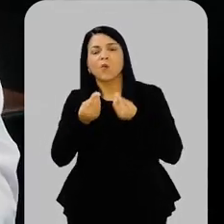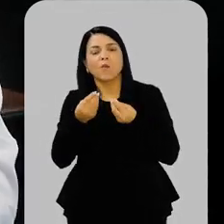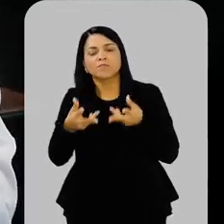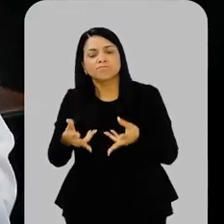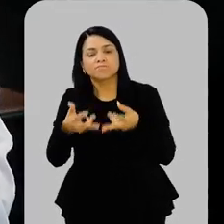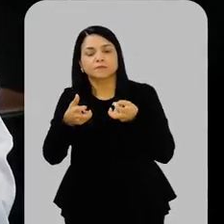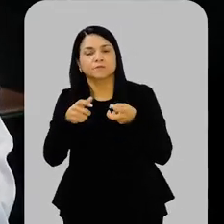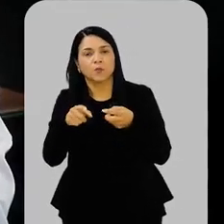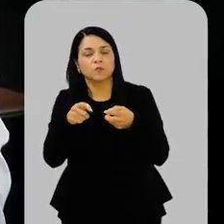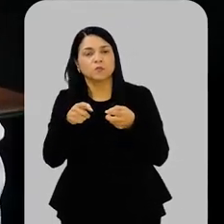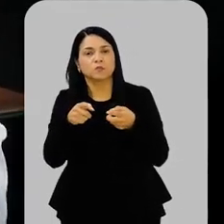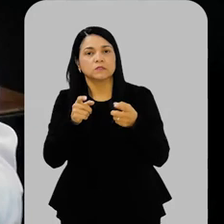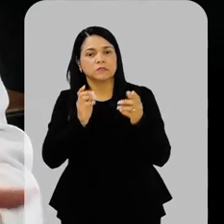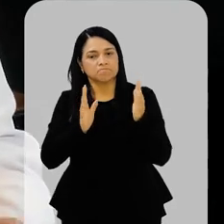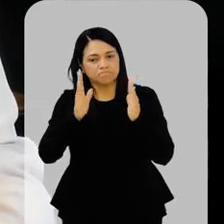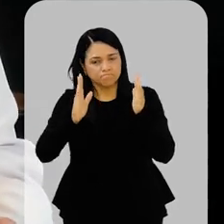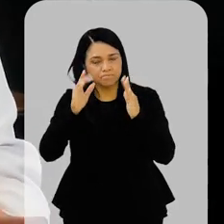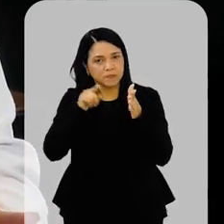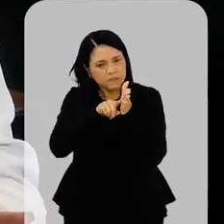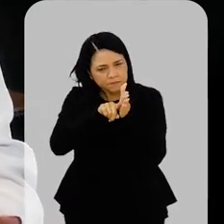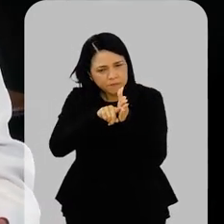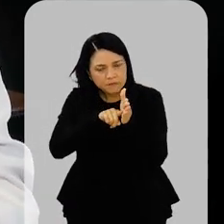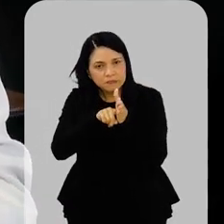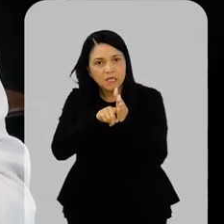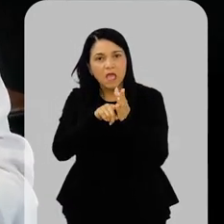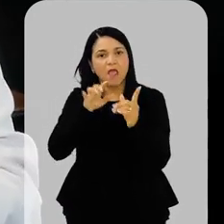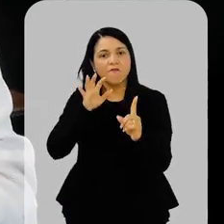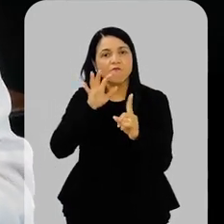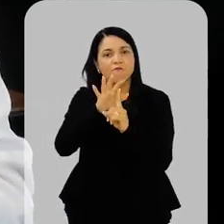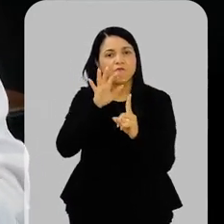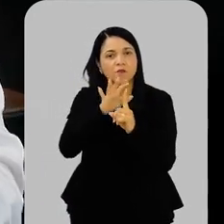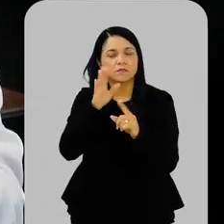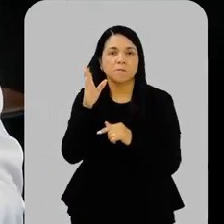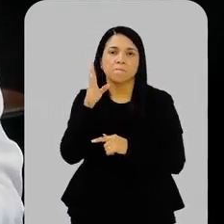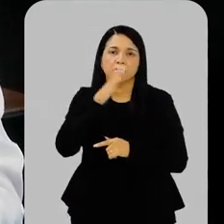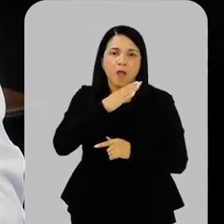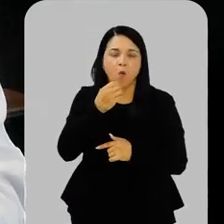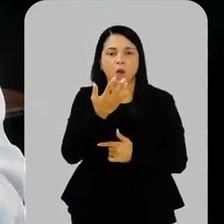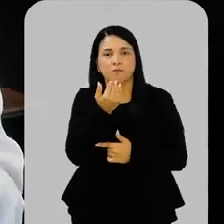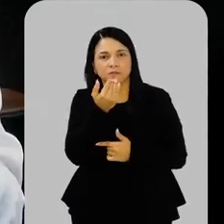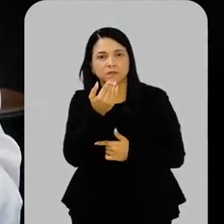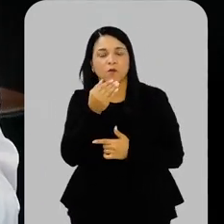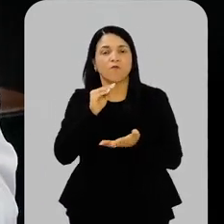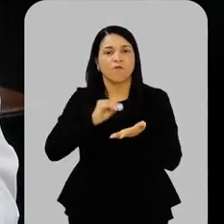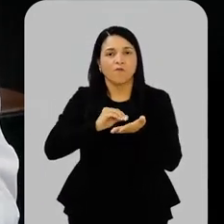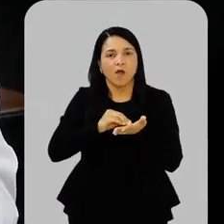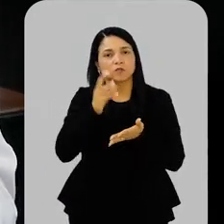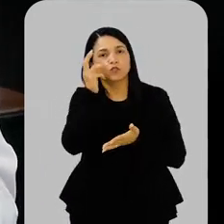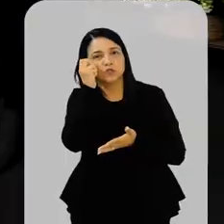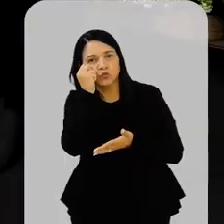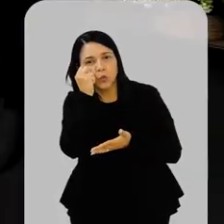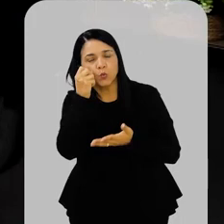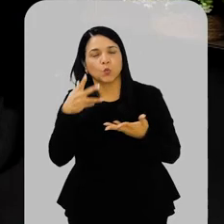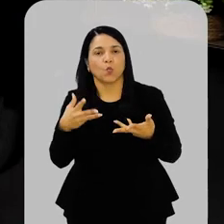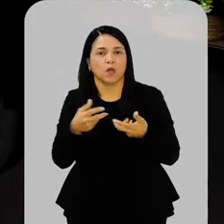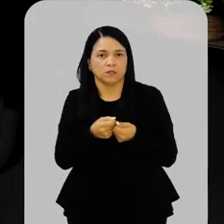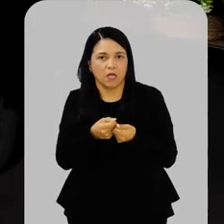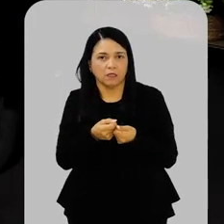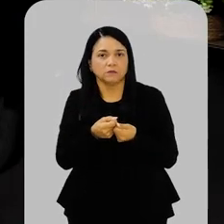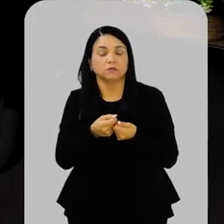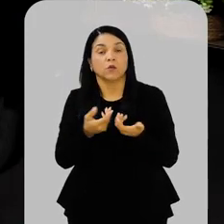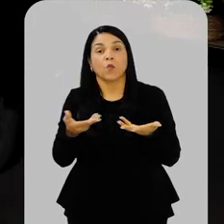que você percebeu durante todo esse tempo de estudo da influência dessa má alimentação, falta de sono de qualidade,